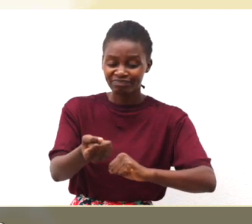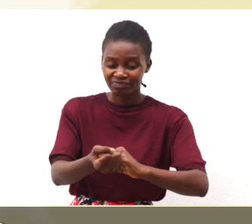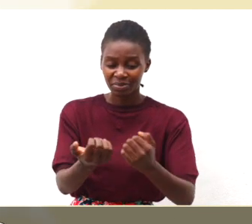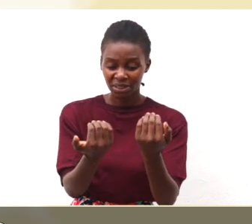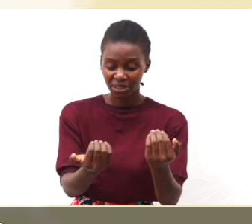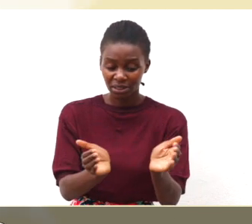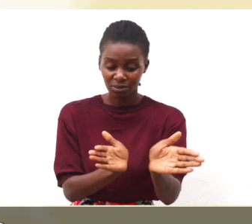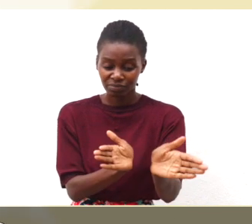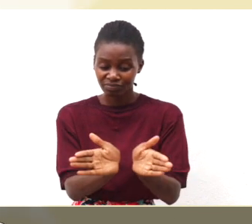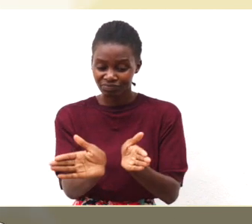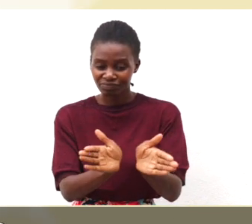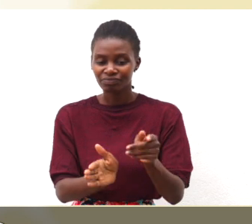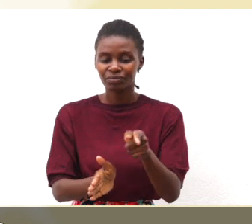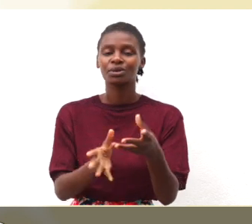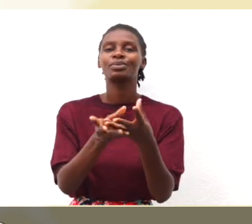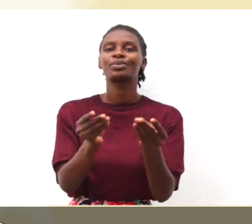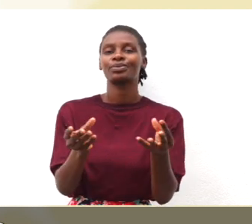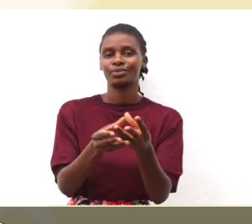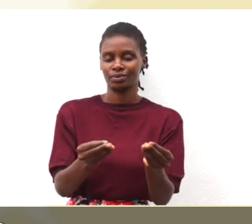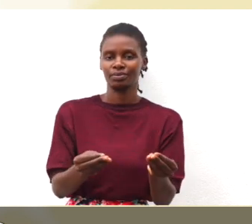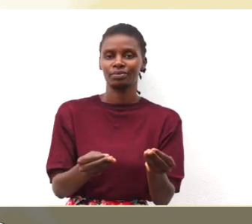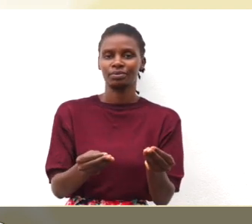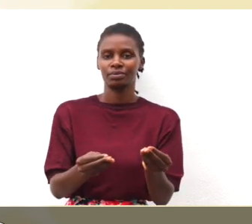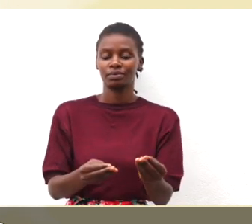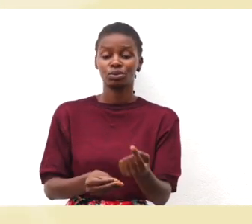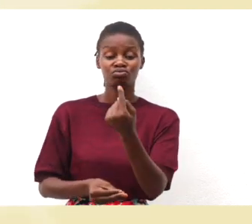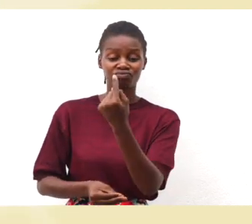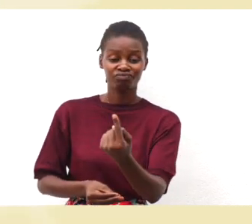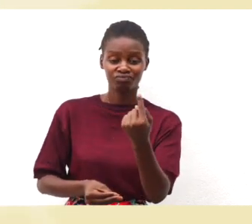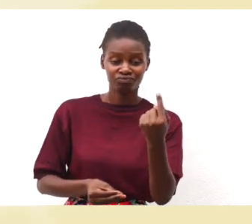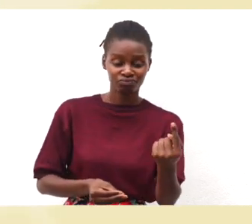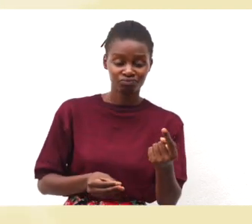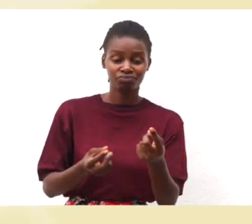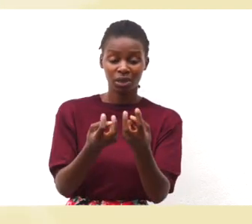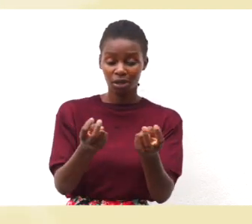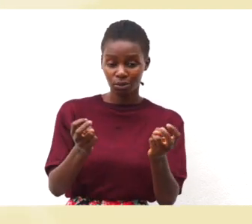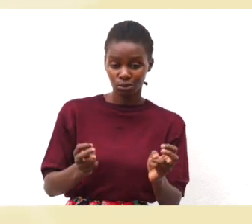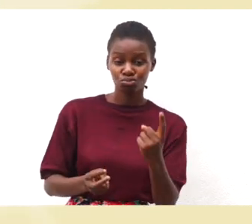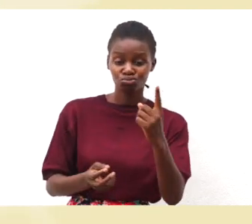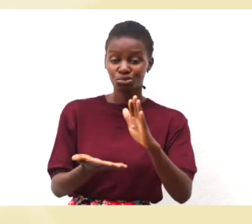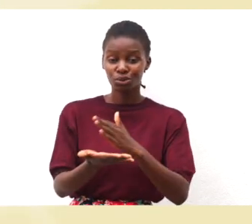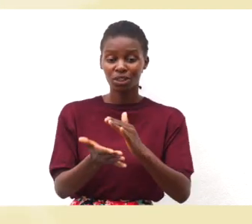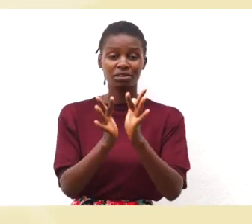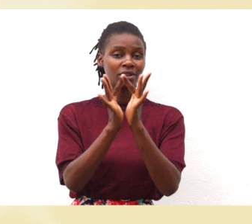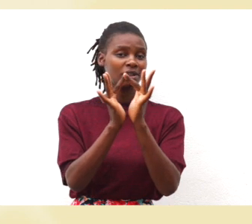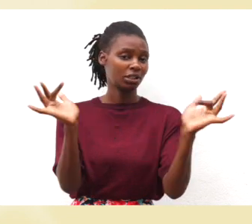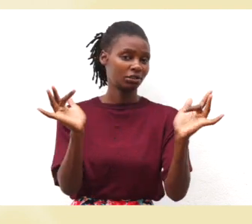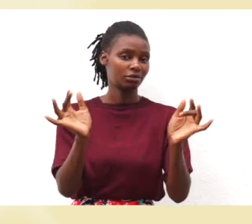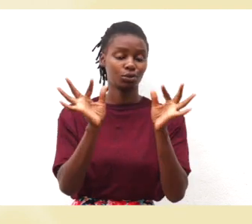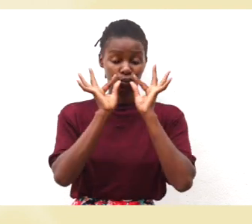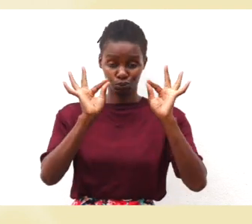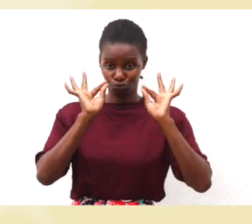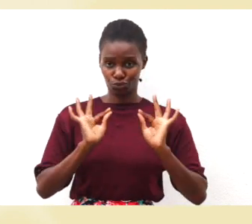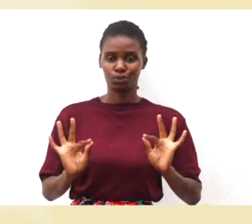apoiem as suas crianças na conservação deste material. Para cada aluno e aluna, um livro gratuito